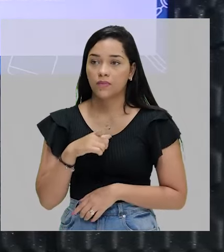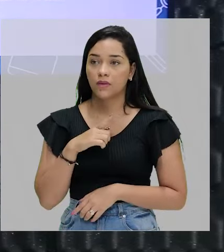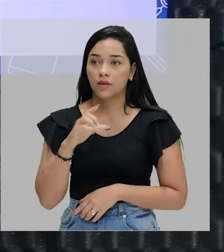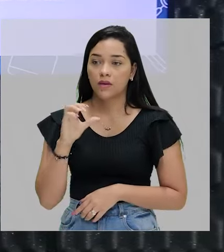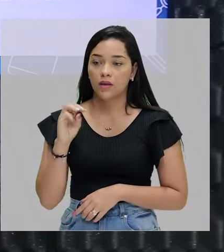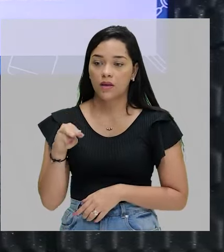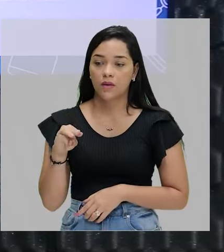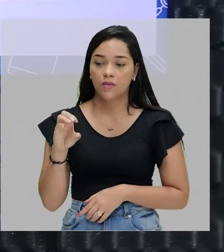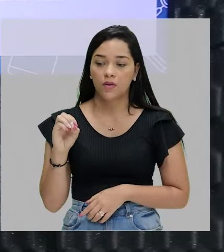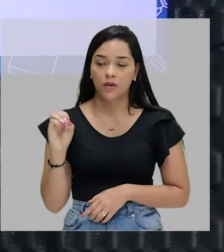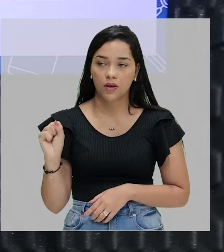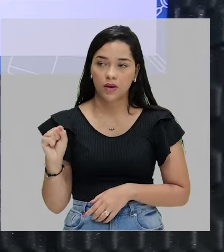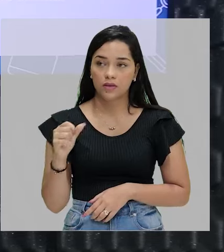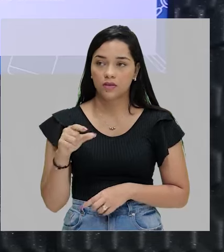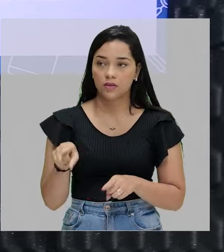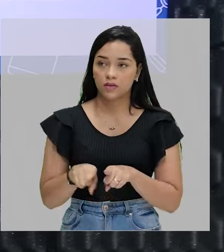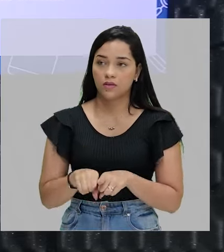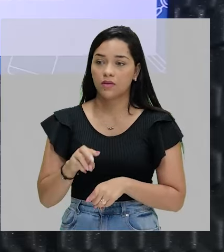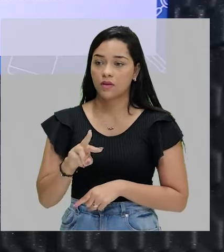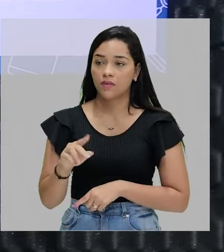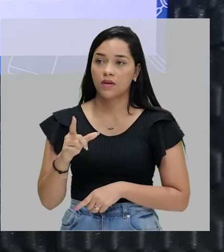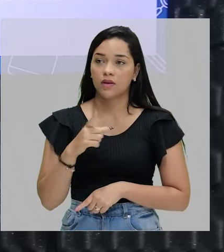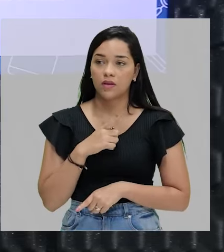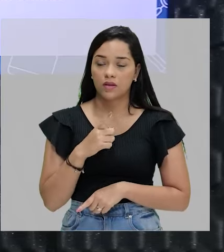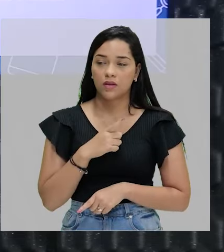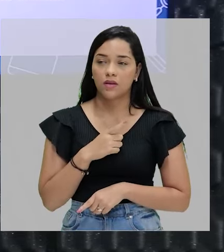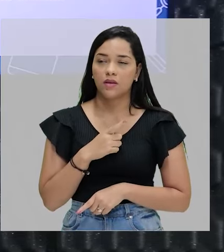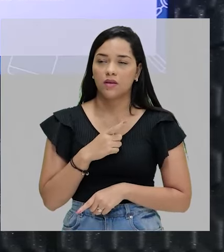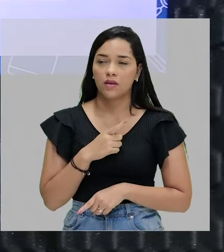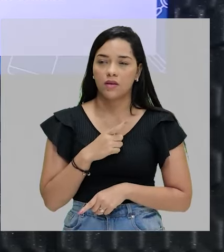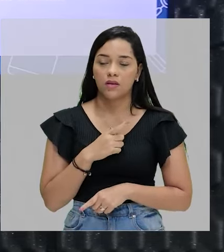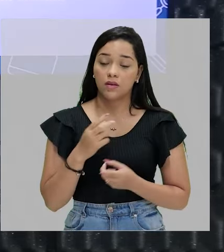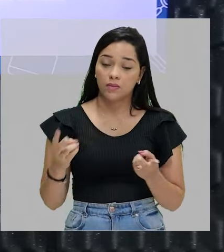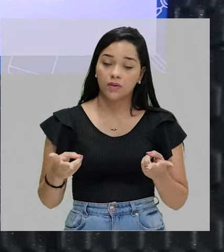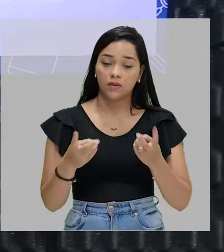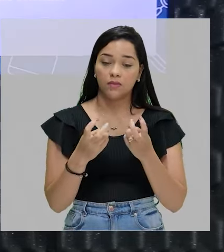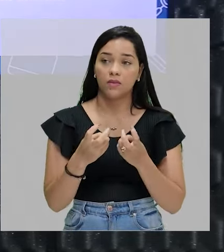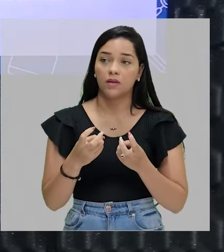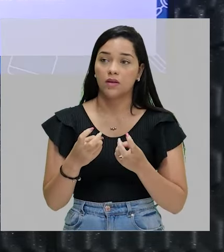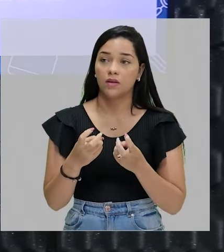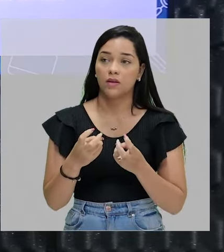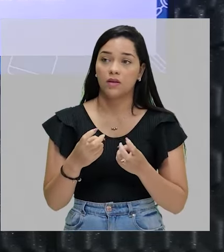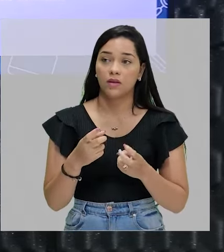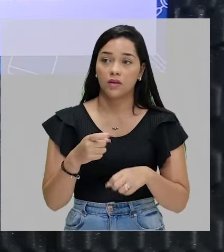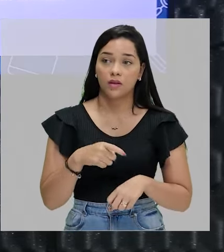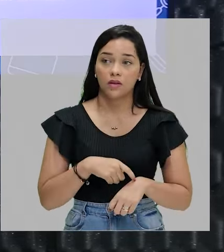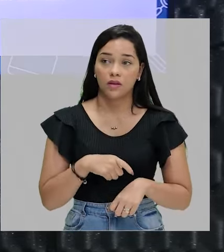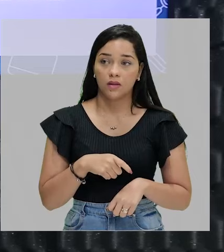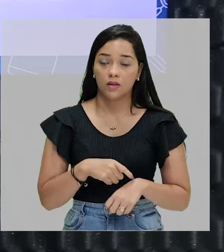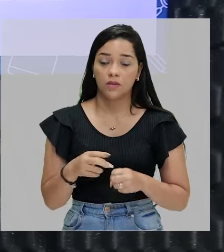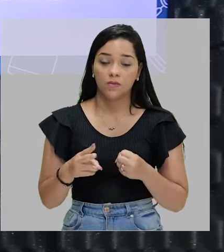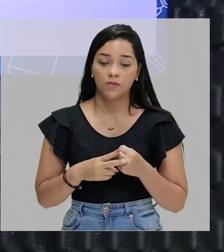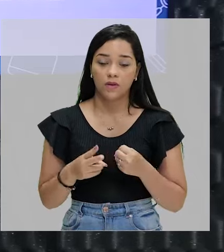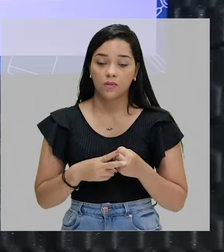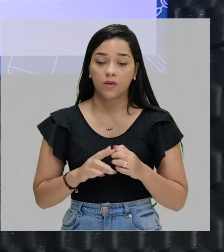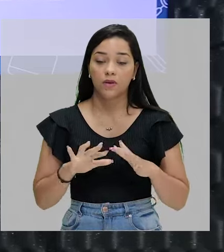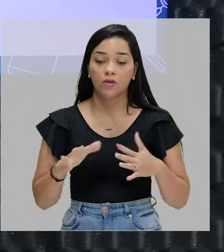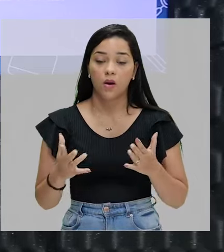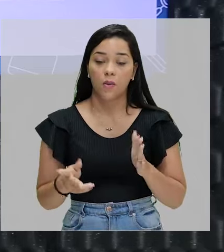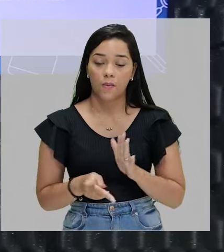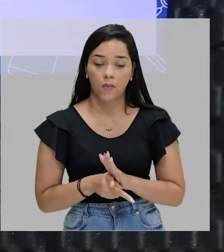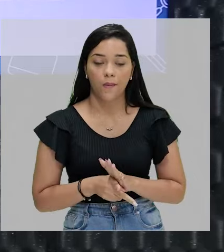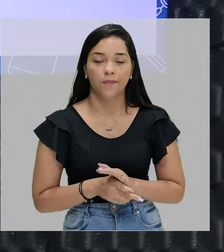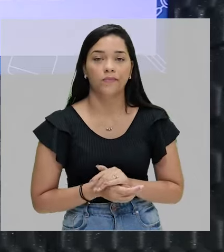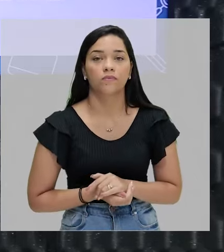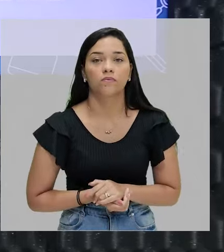M, o S, que é o M, S, que a desinência, que vai identificar em que tempo verbal, em que modo ele pertence.